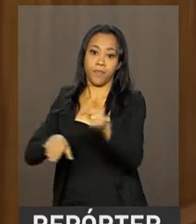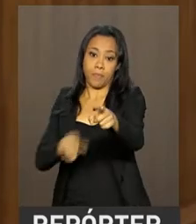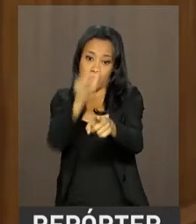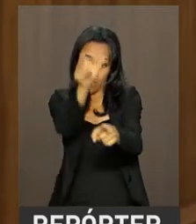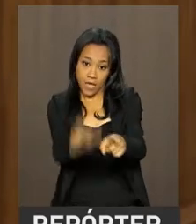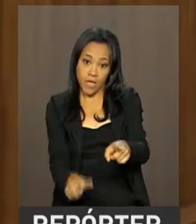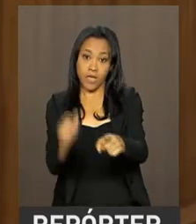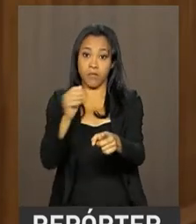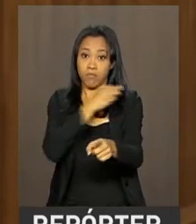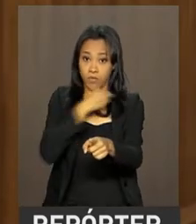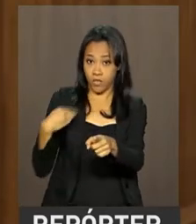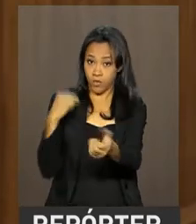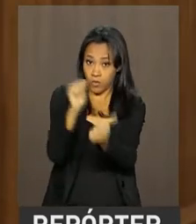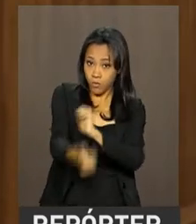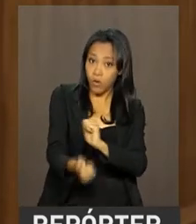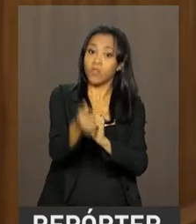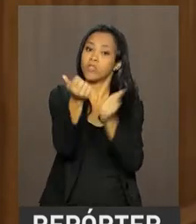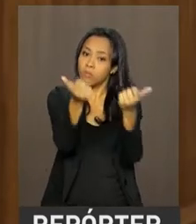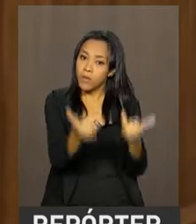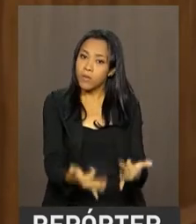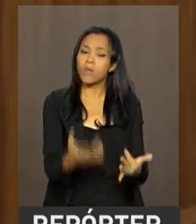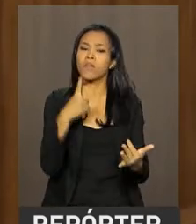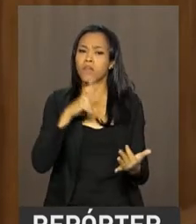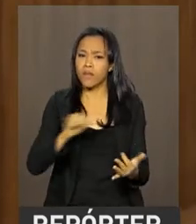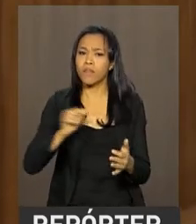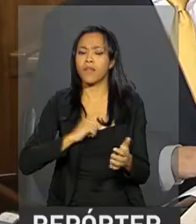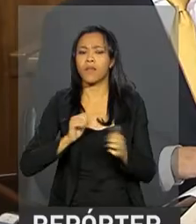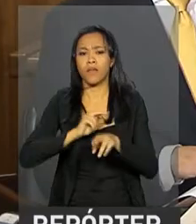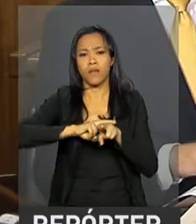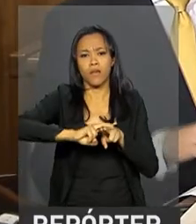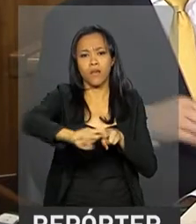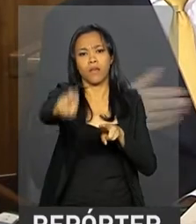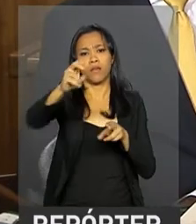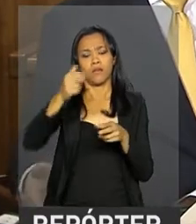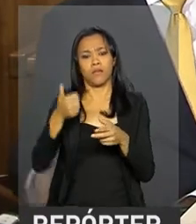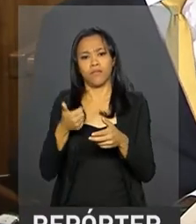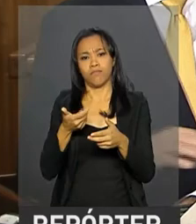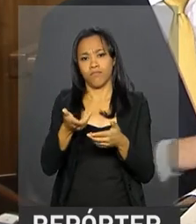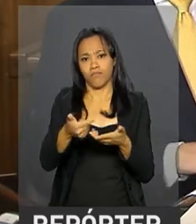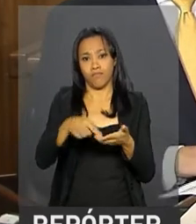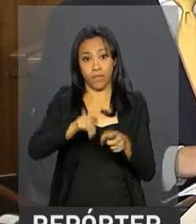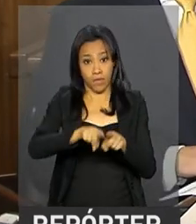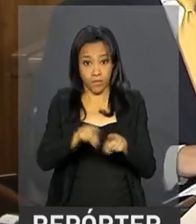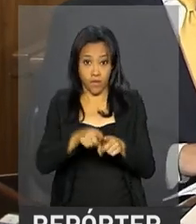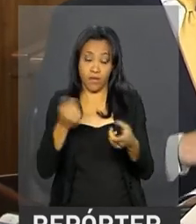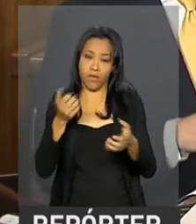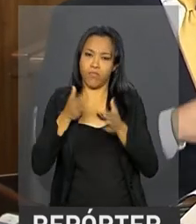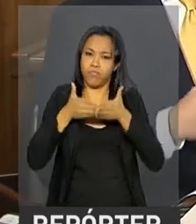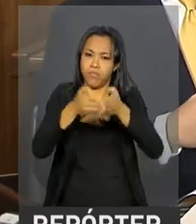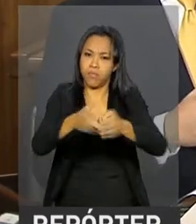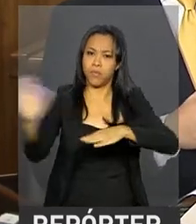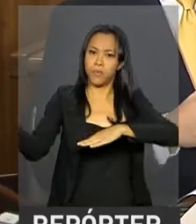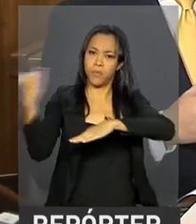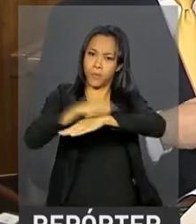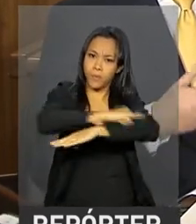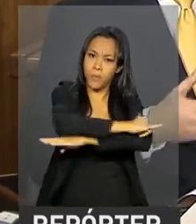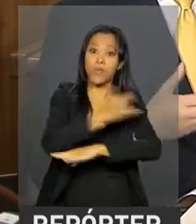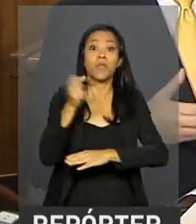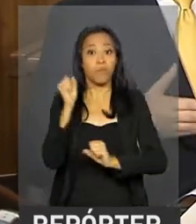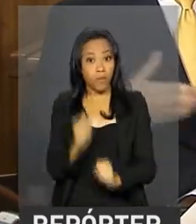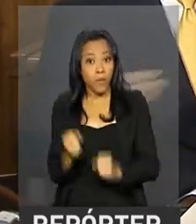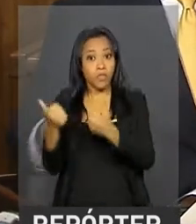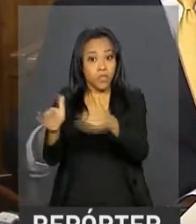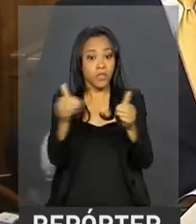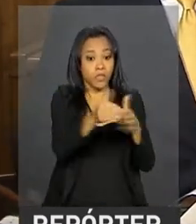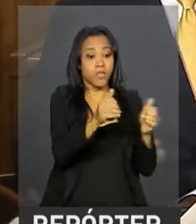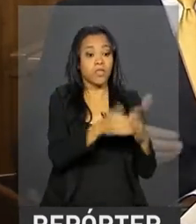retomada e a priorização de obras nos portos, rodovias e aeroportos, que podem gerar emprego, além de melhorar a